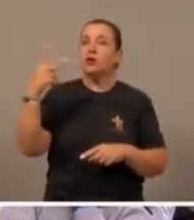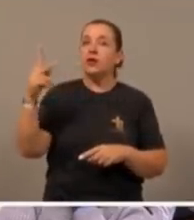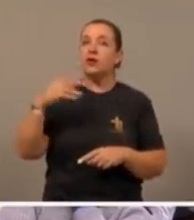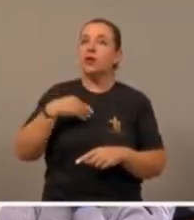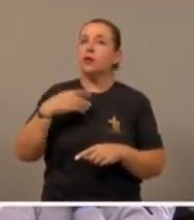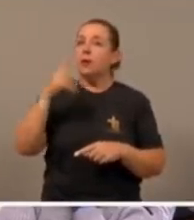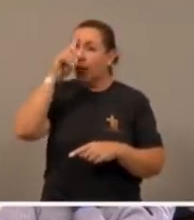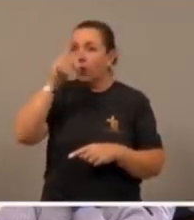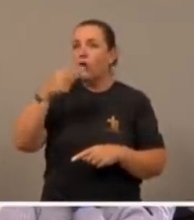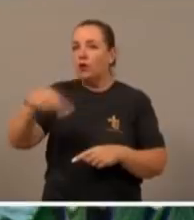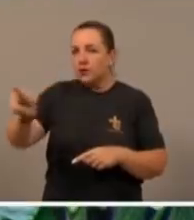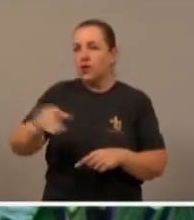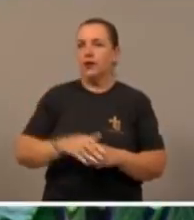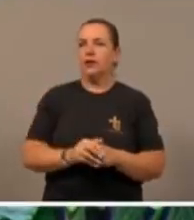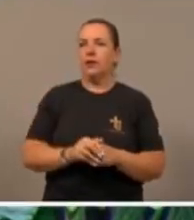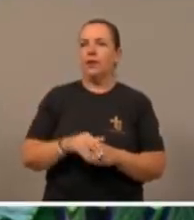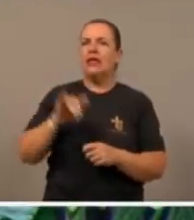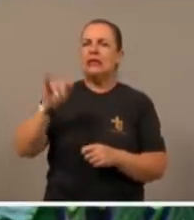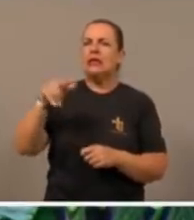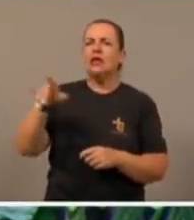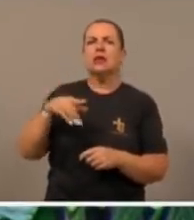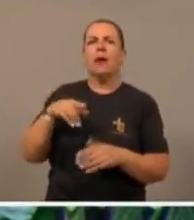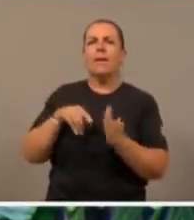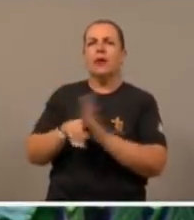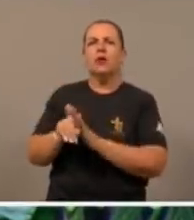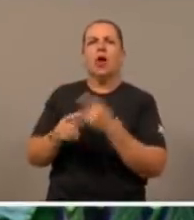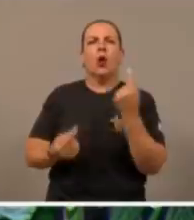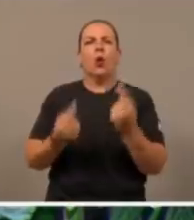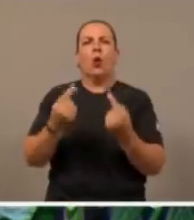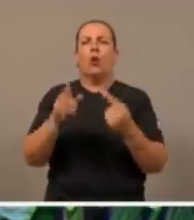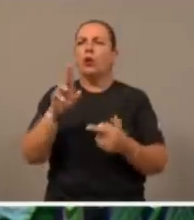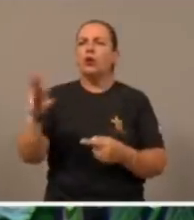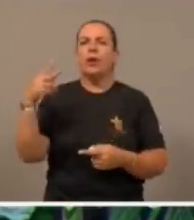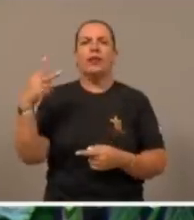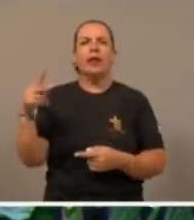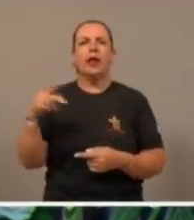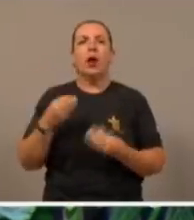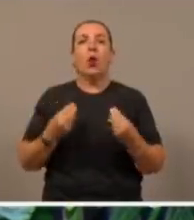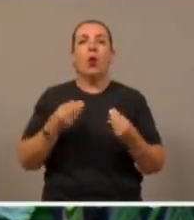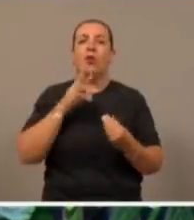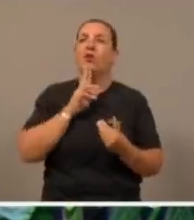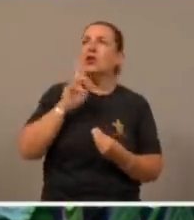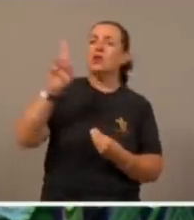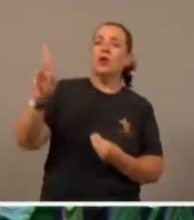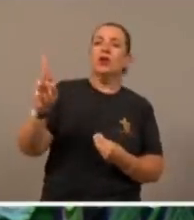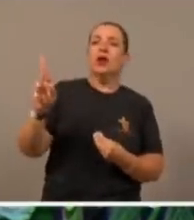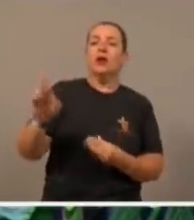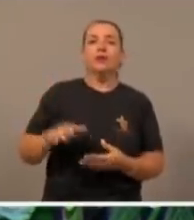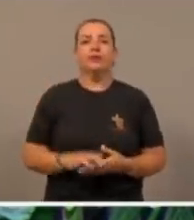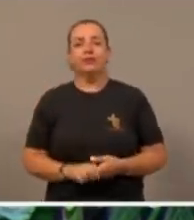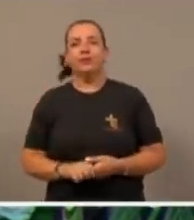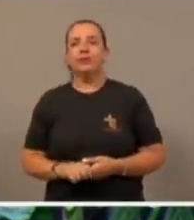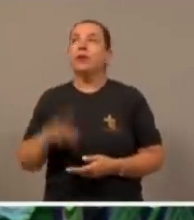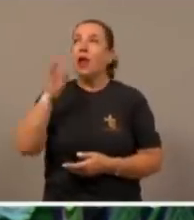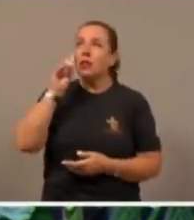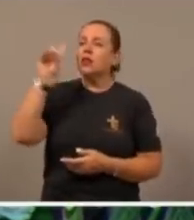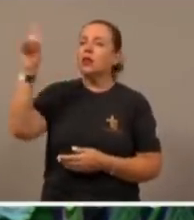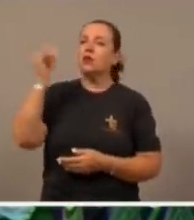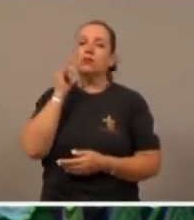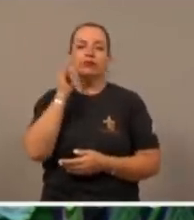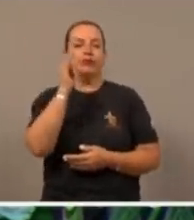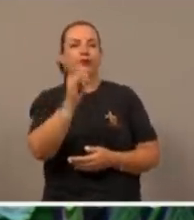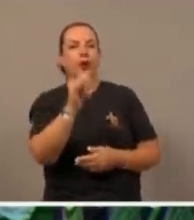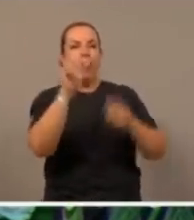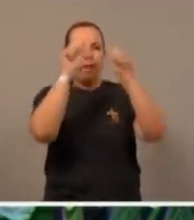vocês, e se eles me perguntarem, qual é o nome dele, como vou responder? Deus disse a